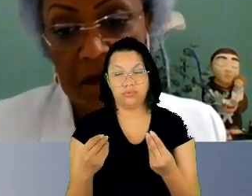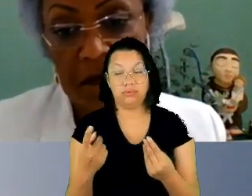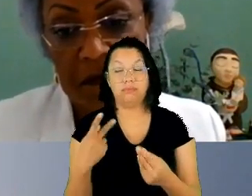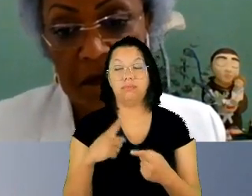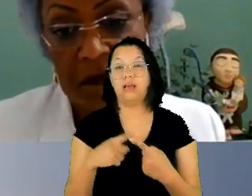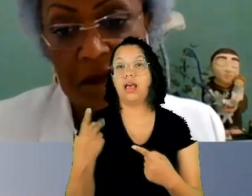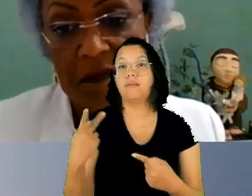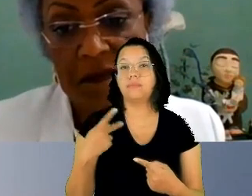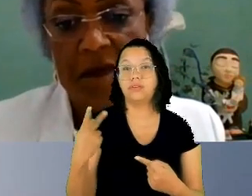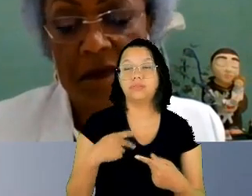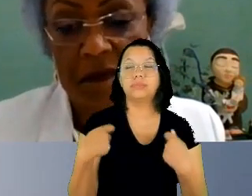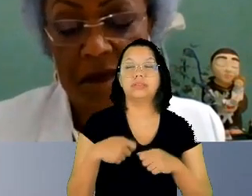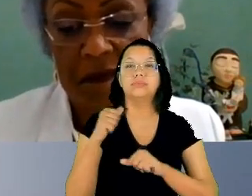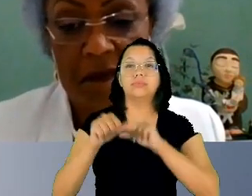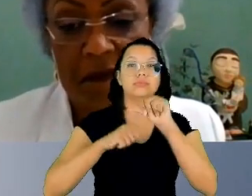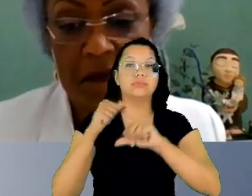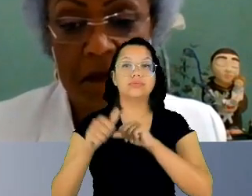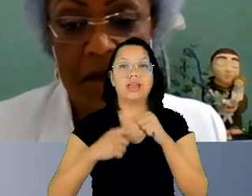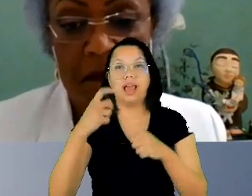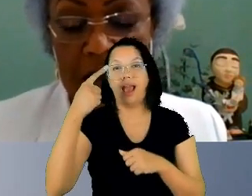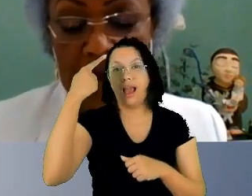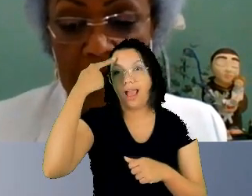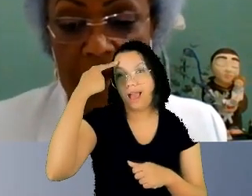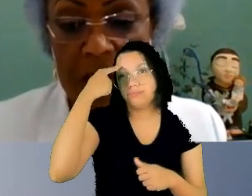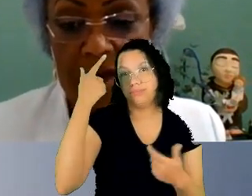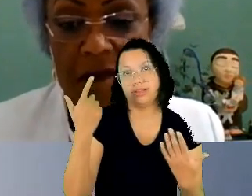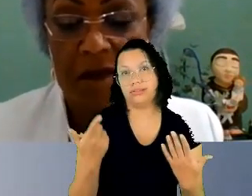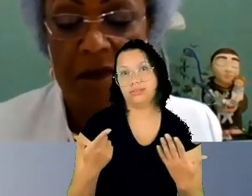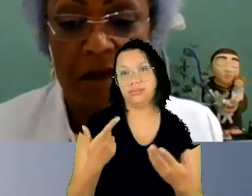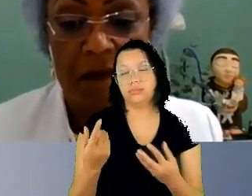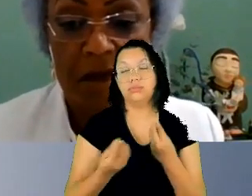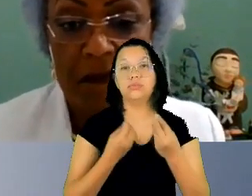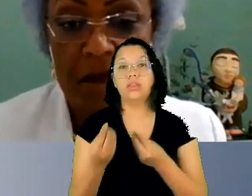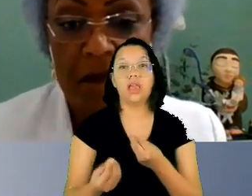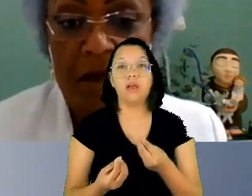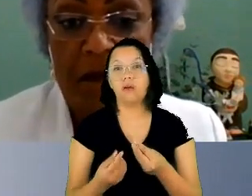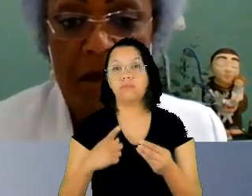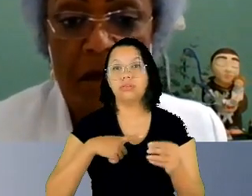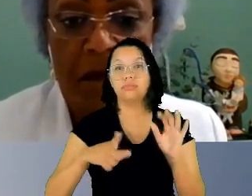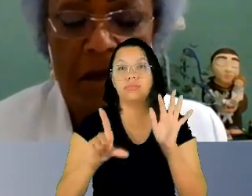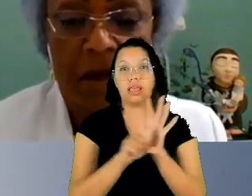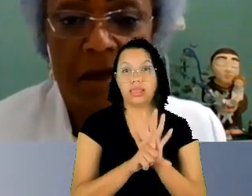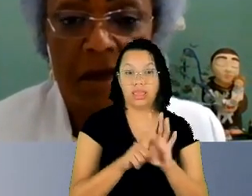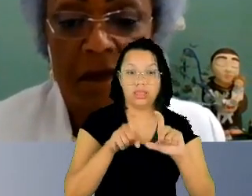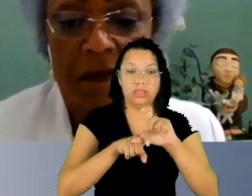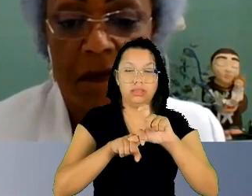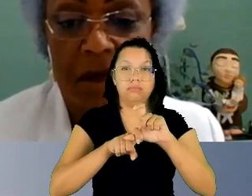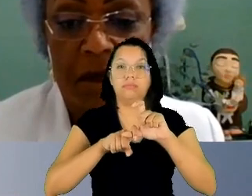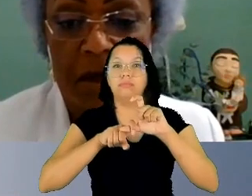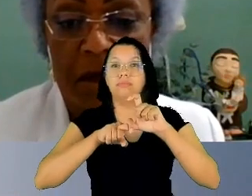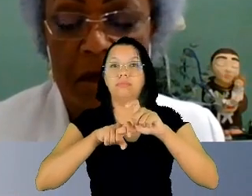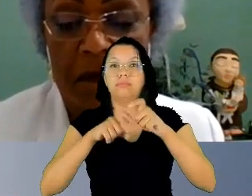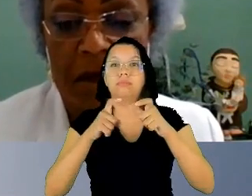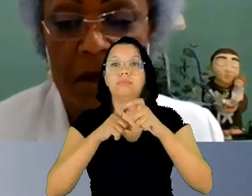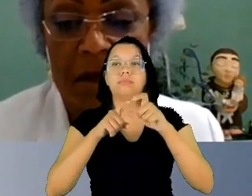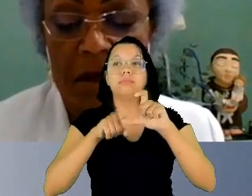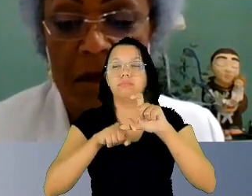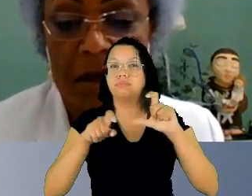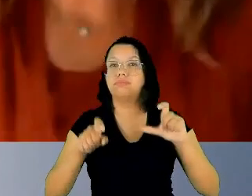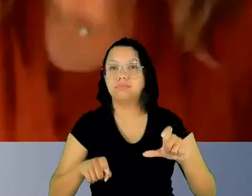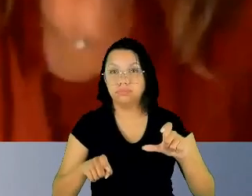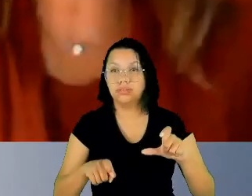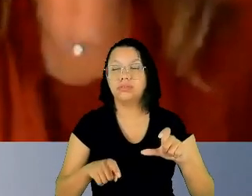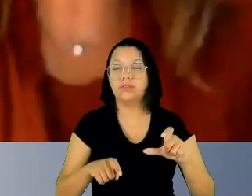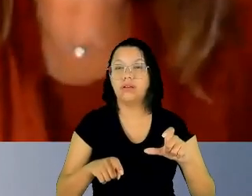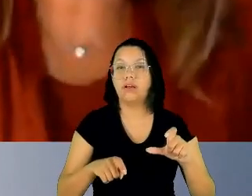de nada adianta uma lei emancipatória avançada refém de mentes cerradas fechadas herméticas